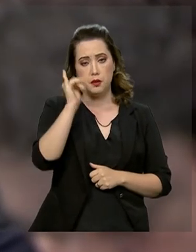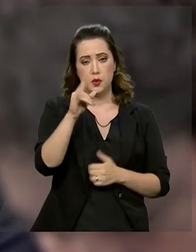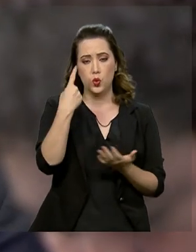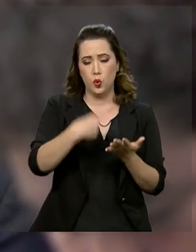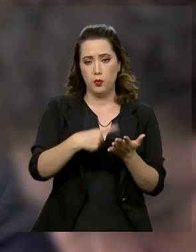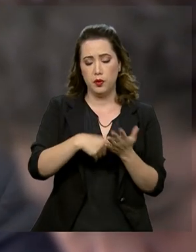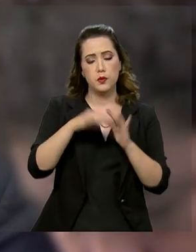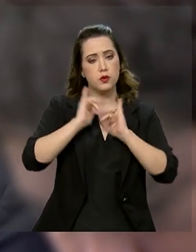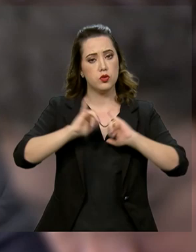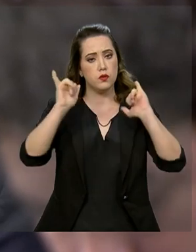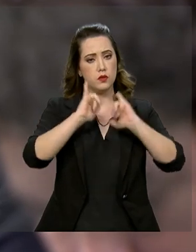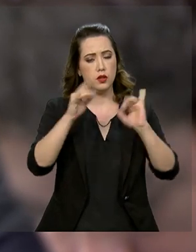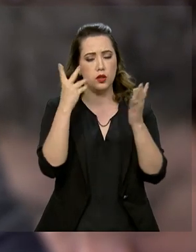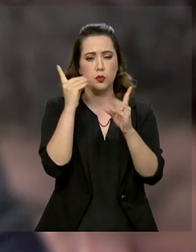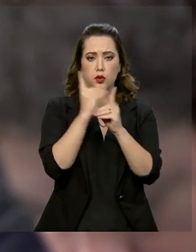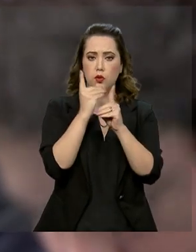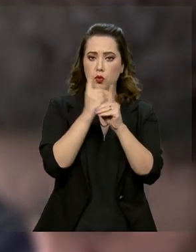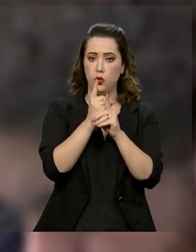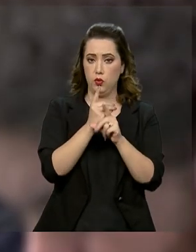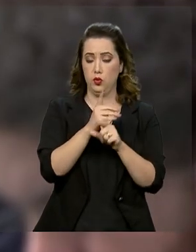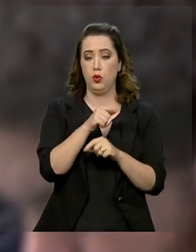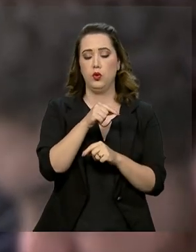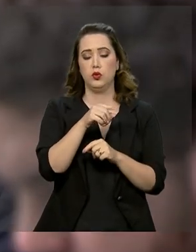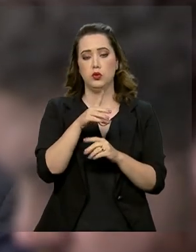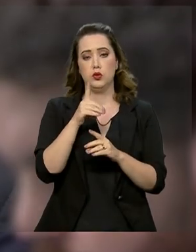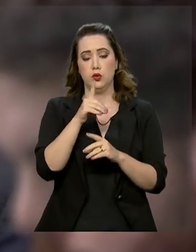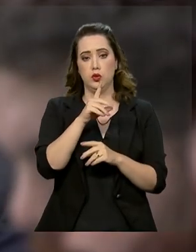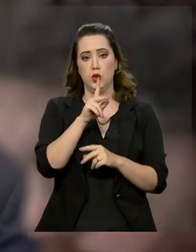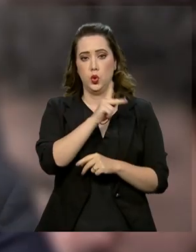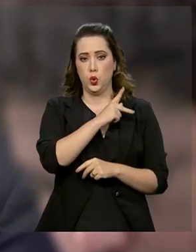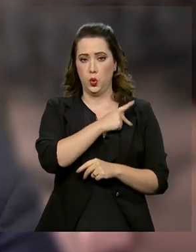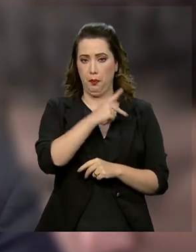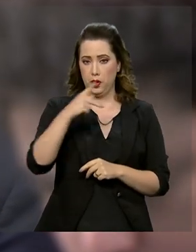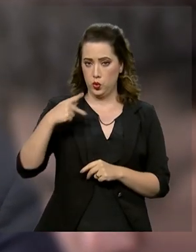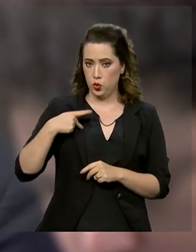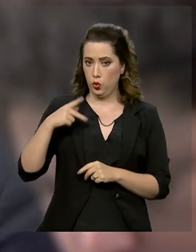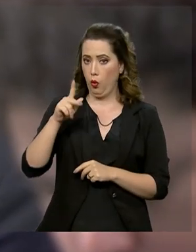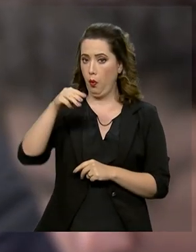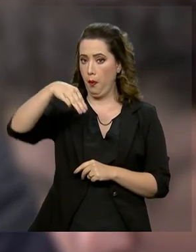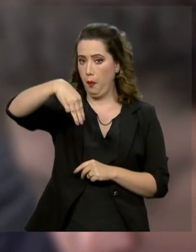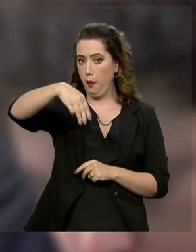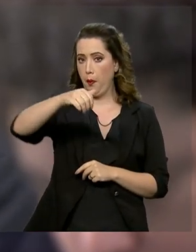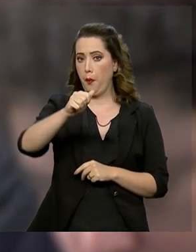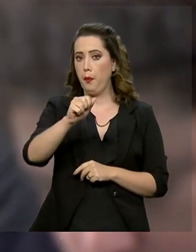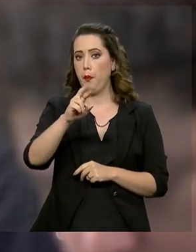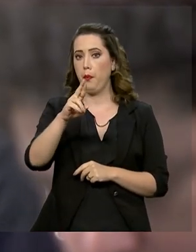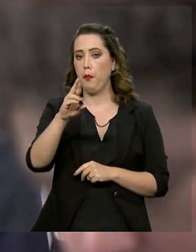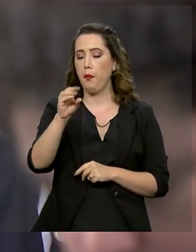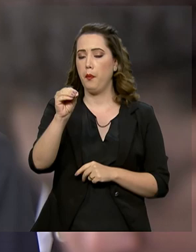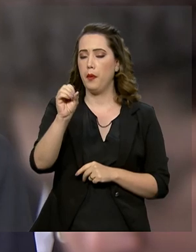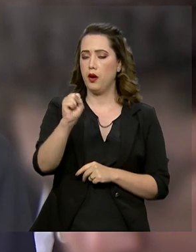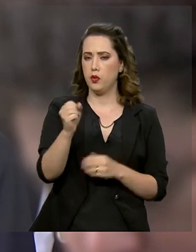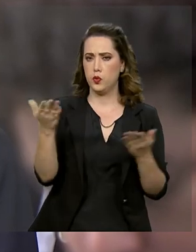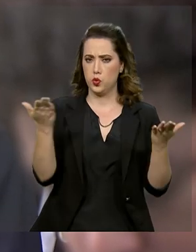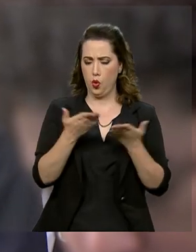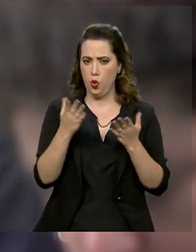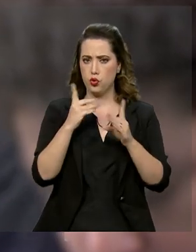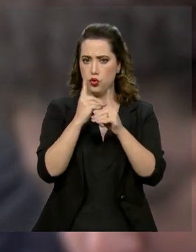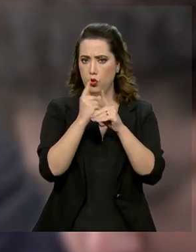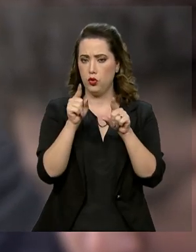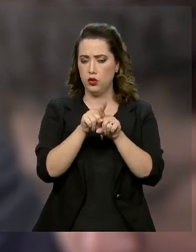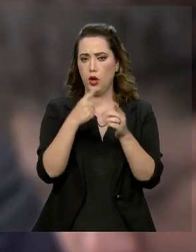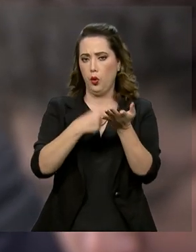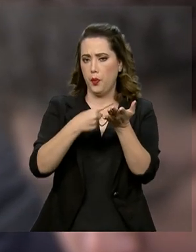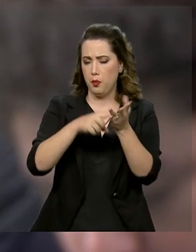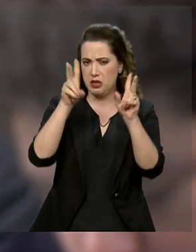divulgada para o encontro do pastor Marco Feliciano, deputado do Podemos, com o presidente Bolsonaro no dia de hoje, e se tem alguma